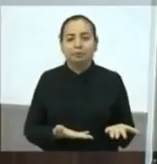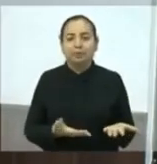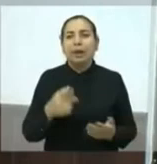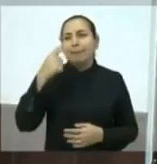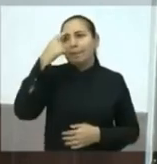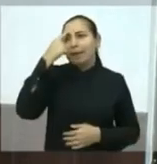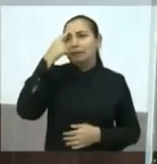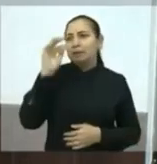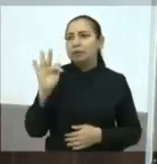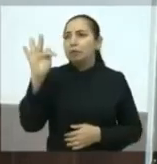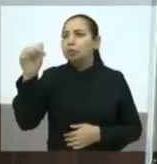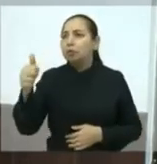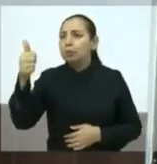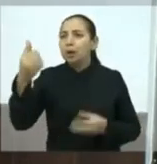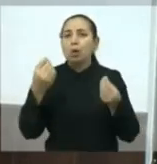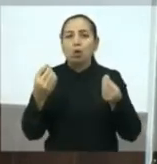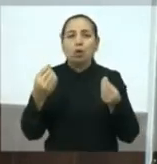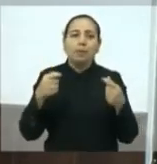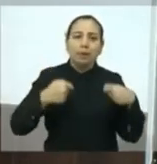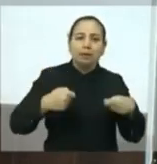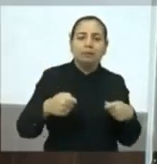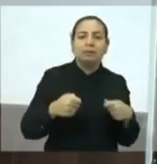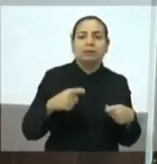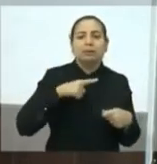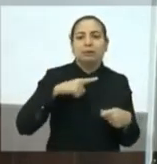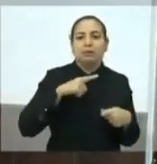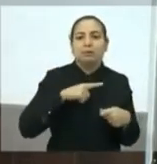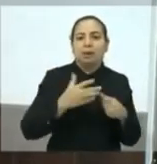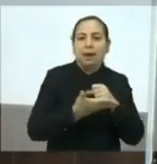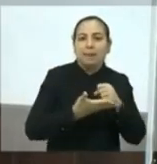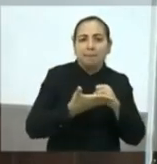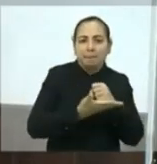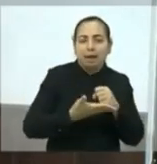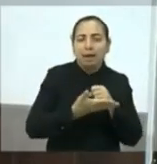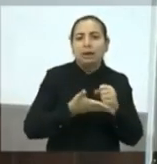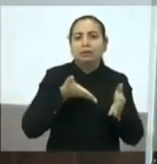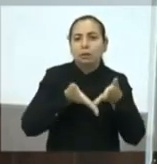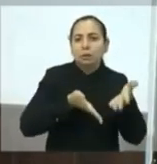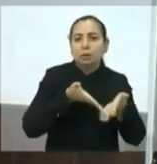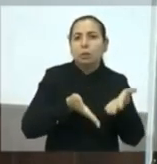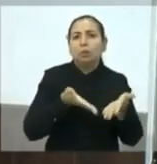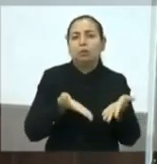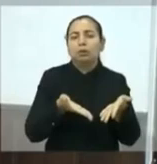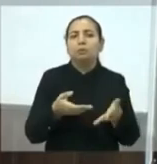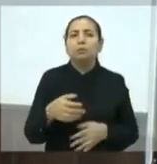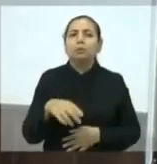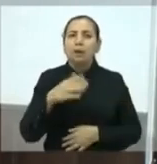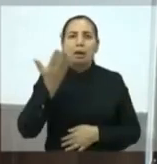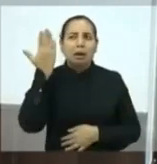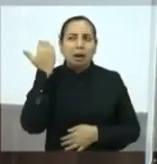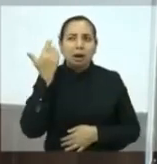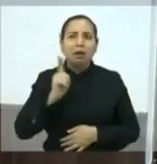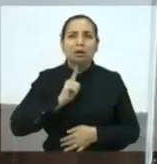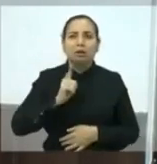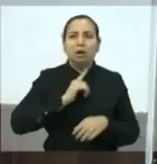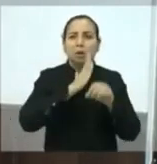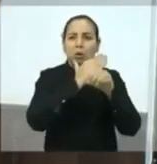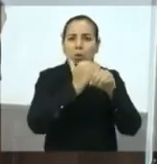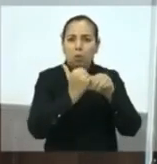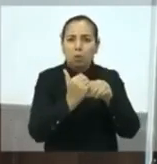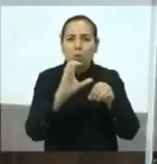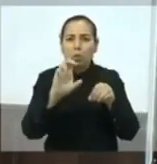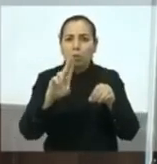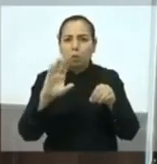públicas, como tiveram no governo de Luiziane. Lembro do Cuca, lembro do empreendedor